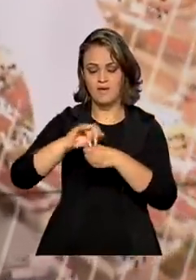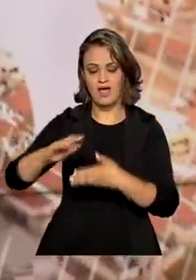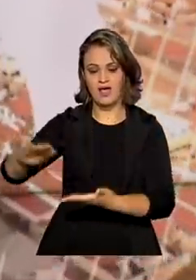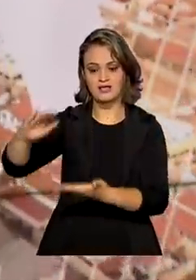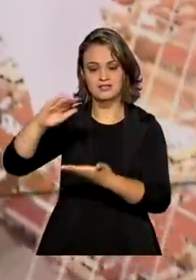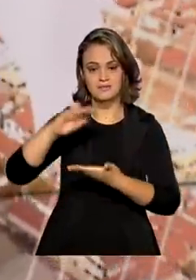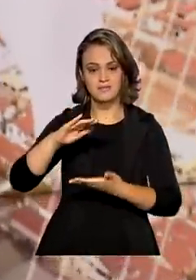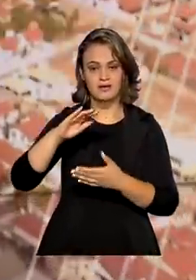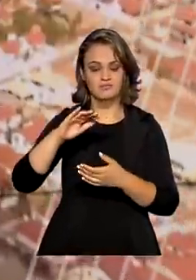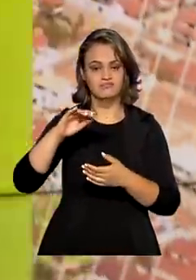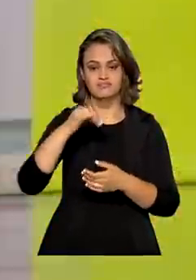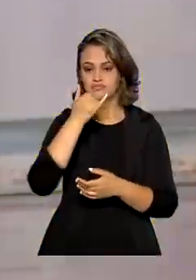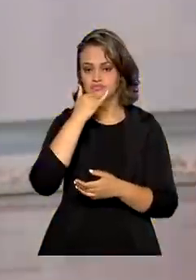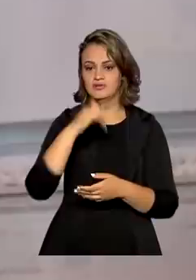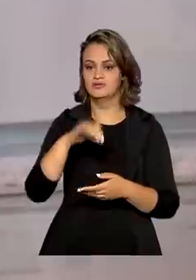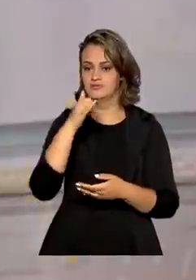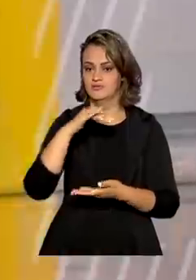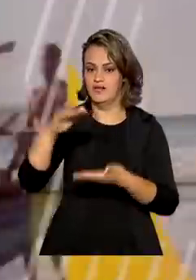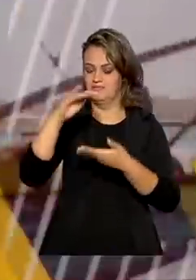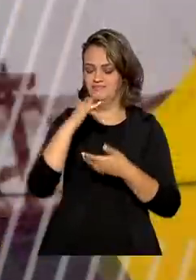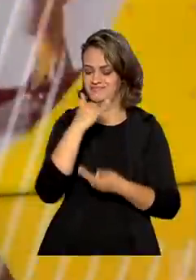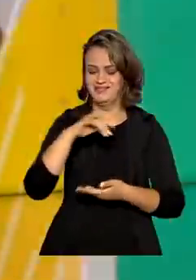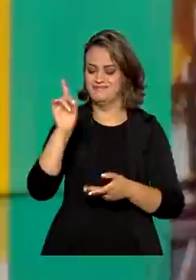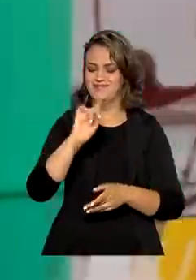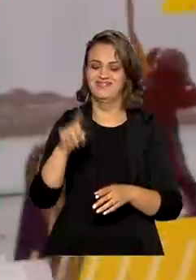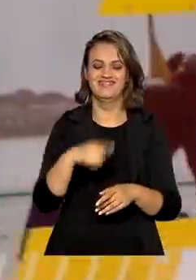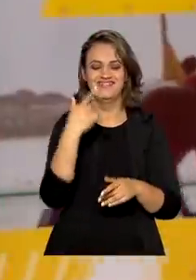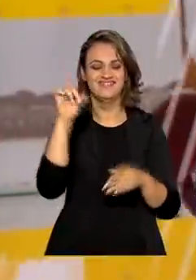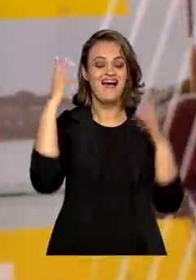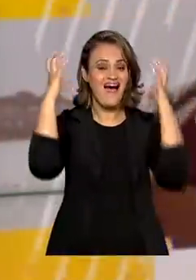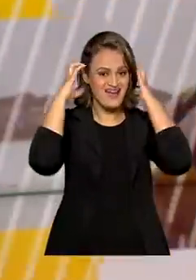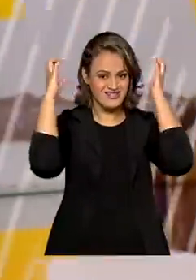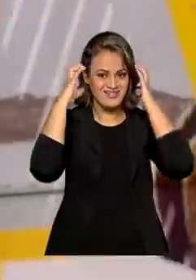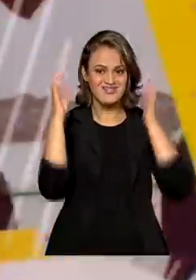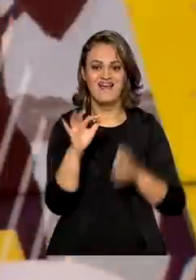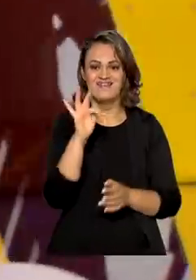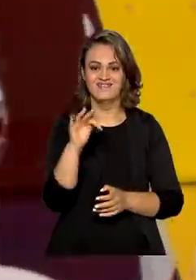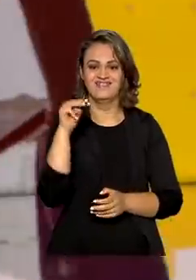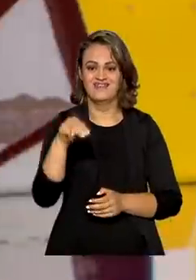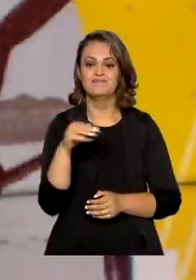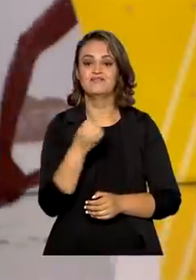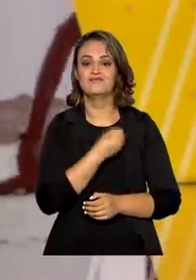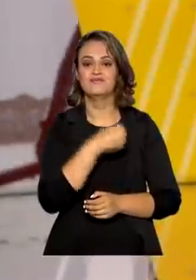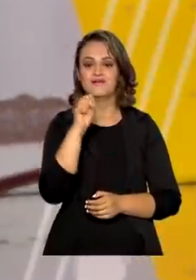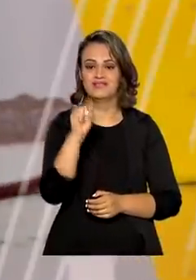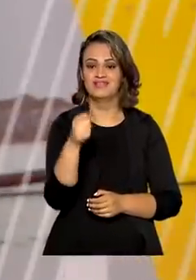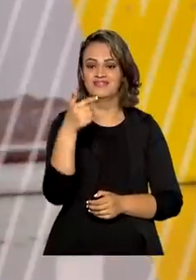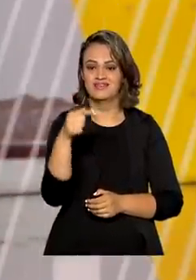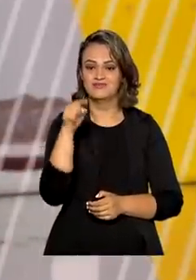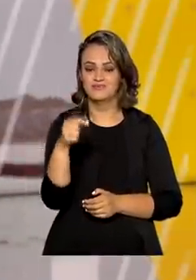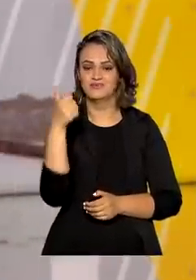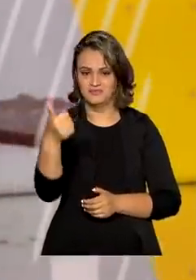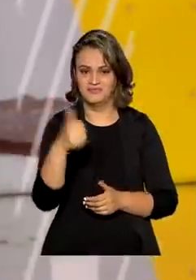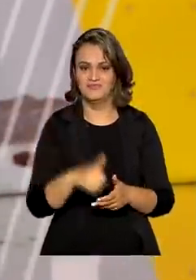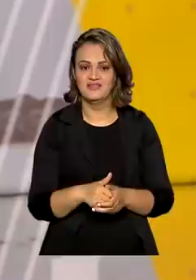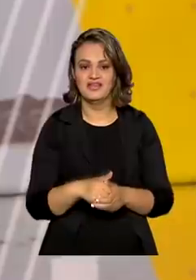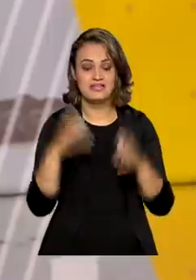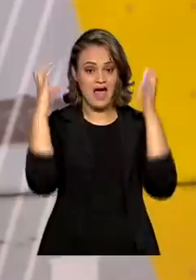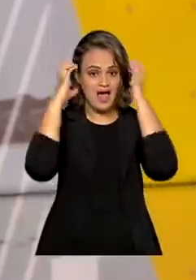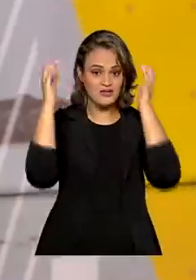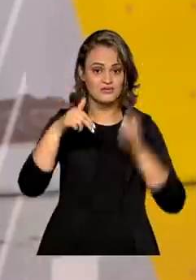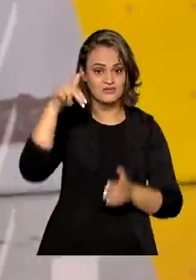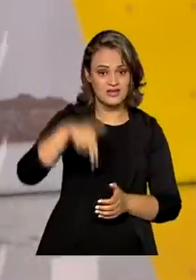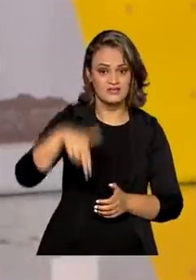o sinal de uma nova faixa de rádio FM. A frequência 87.1 vai levar as programações das rádios